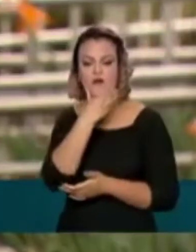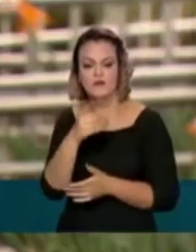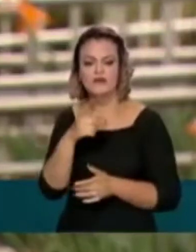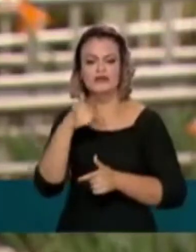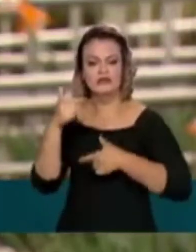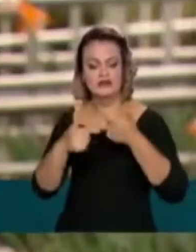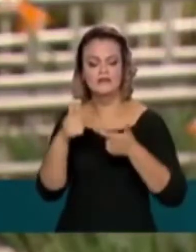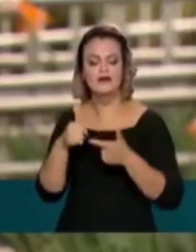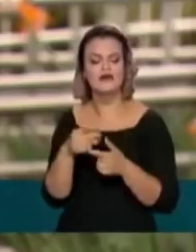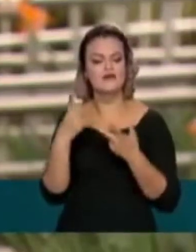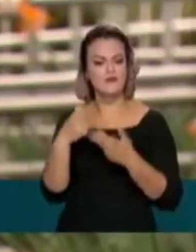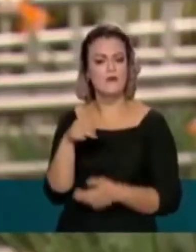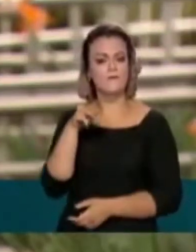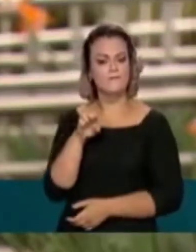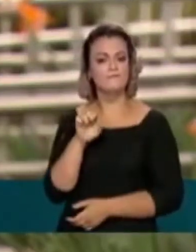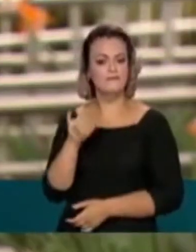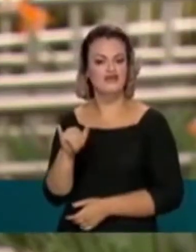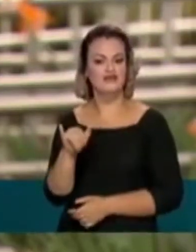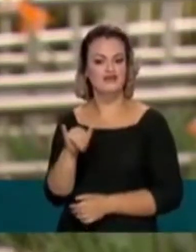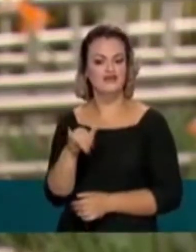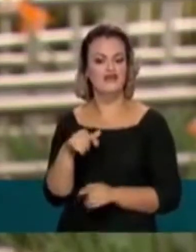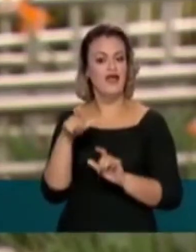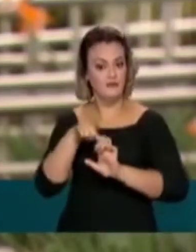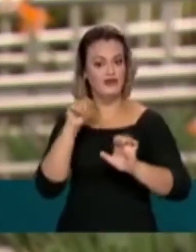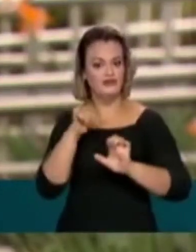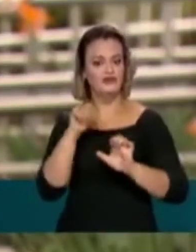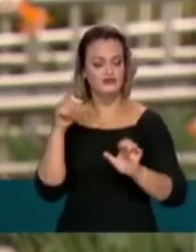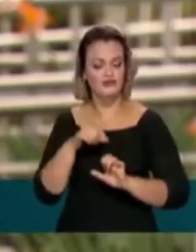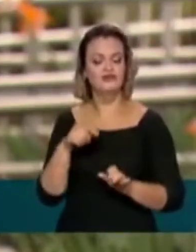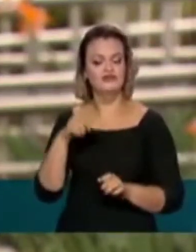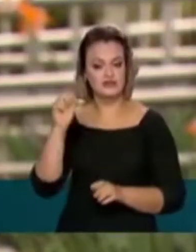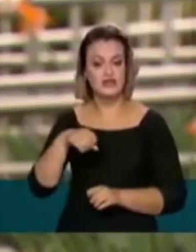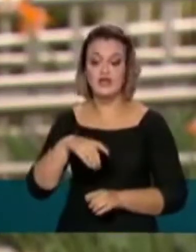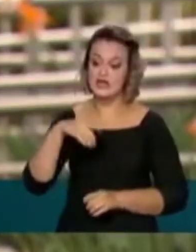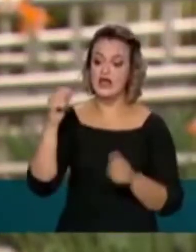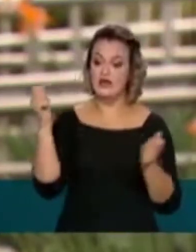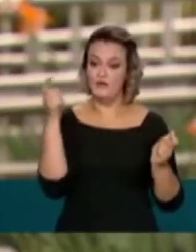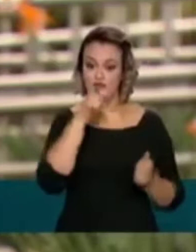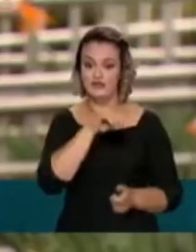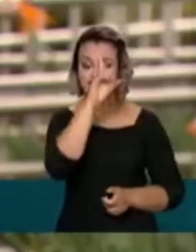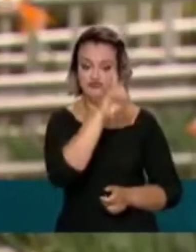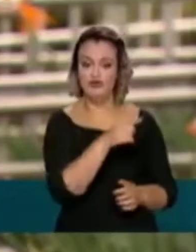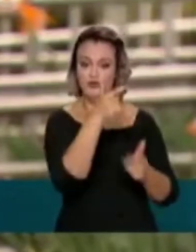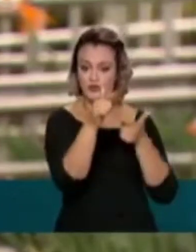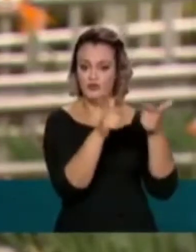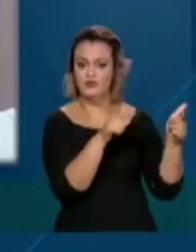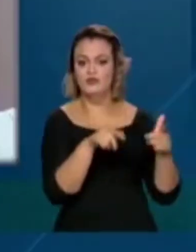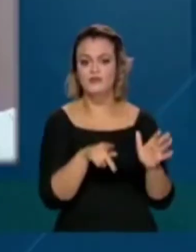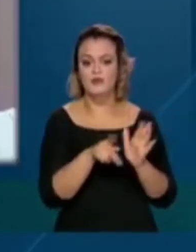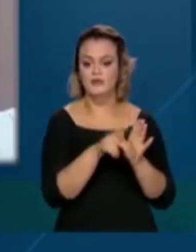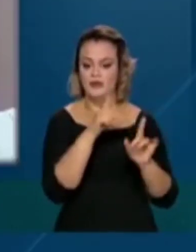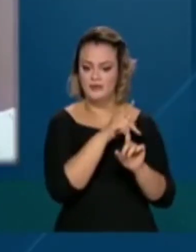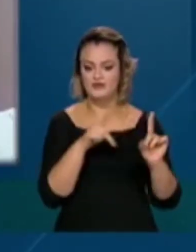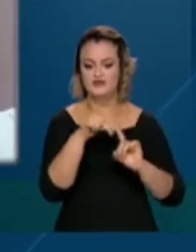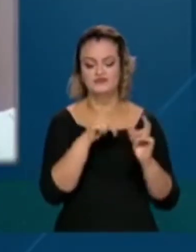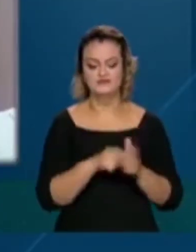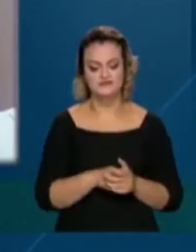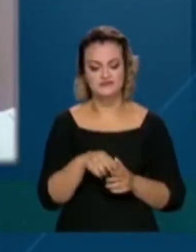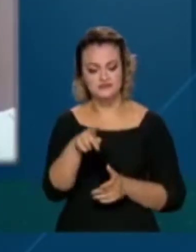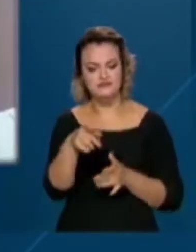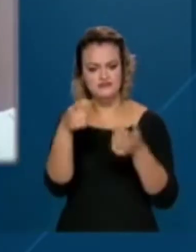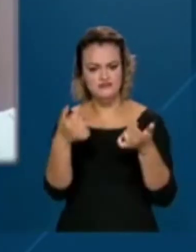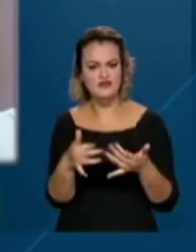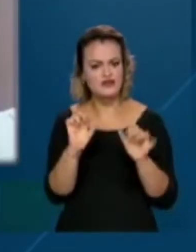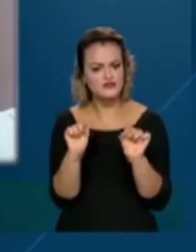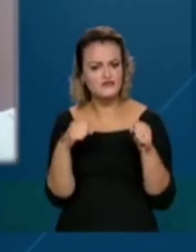microempreendedoras individuais, para que elas possam ter acesso aos benefícios previdenciários. Esse é um esforço contínuo